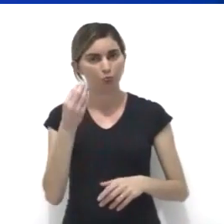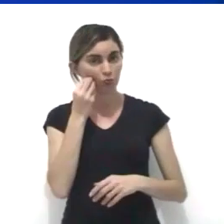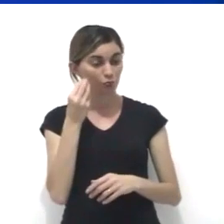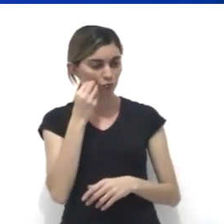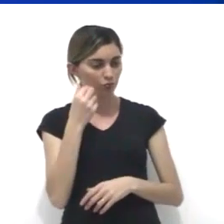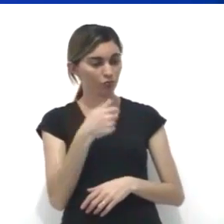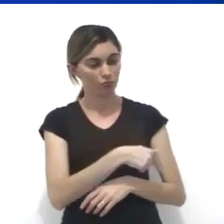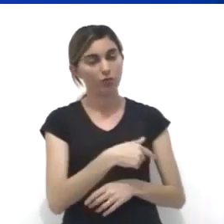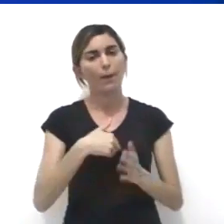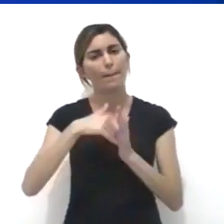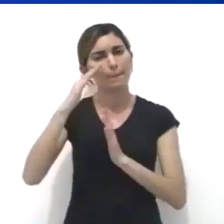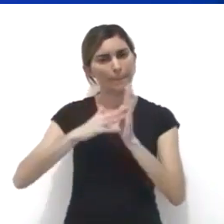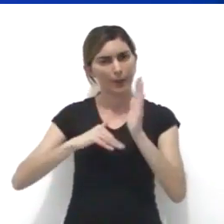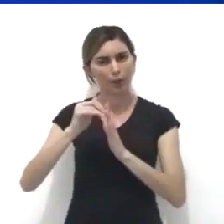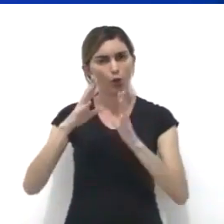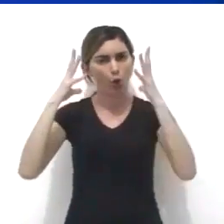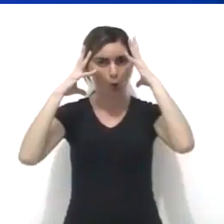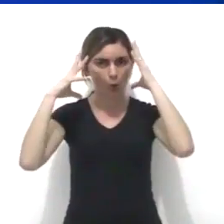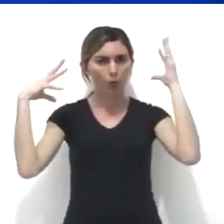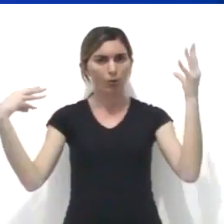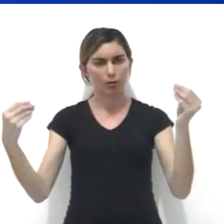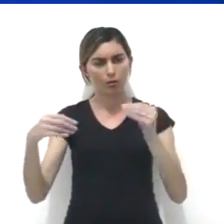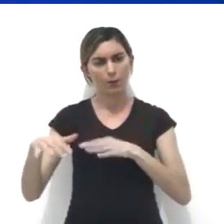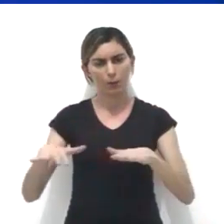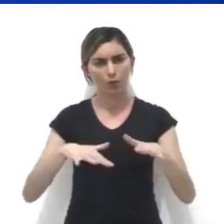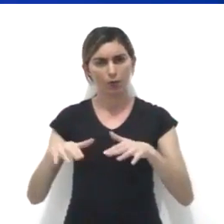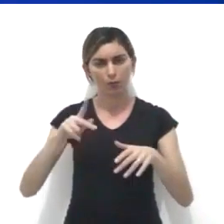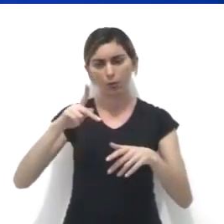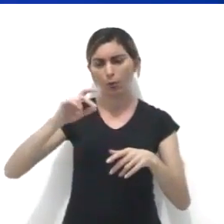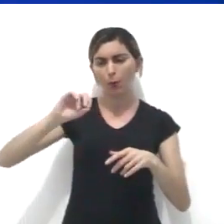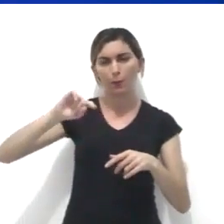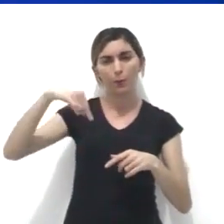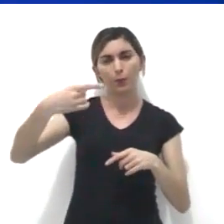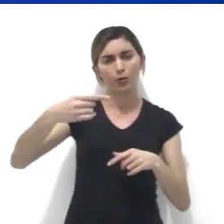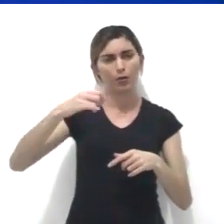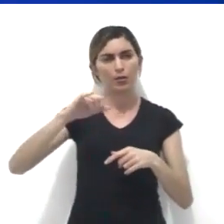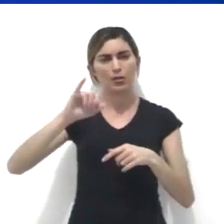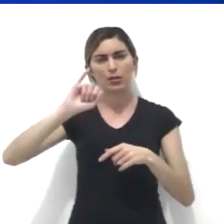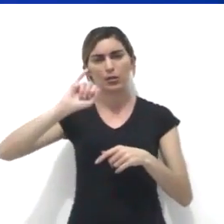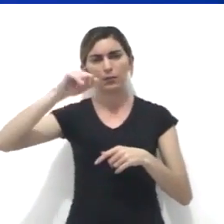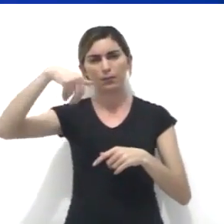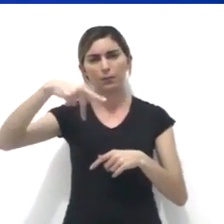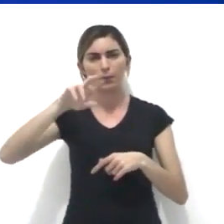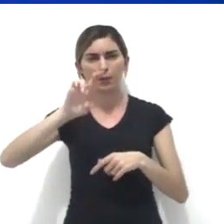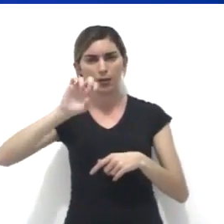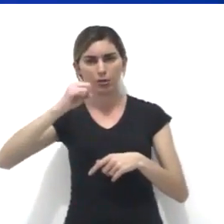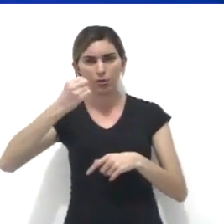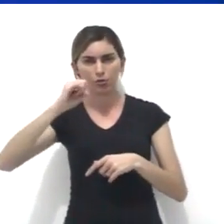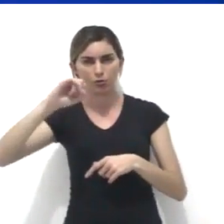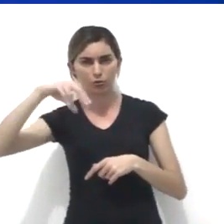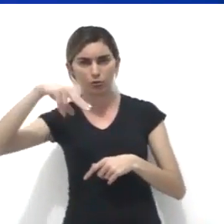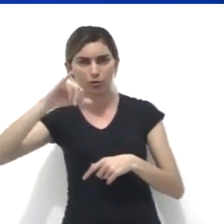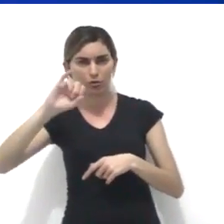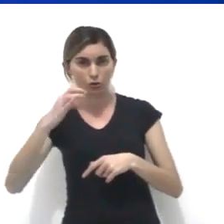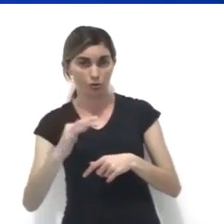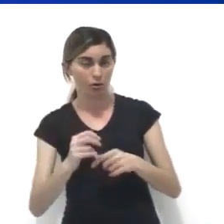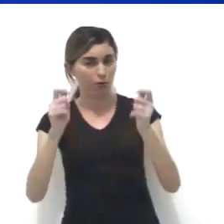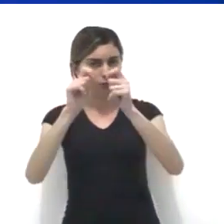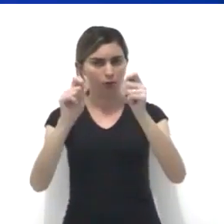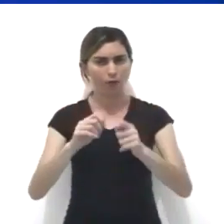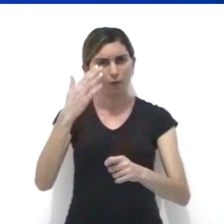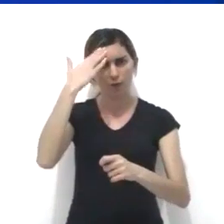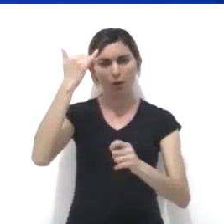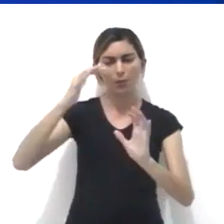Van Gogh, pintor holandês do movimento pós-impressionista. Suas obras, que são